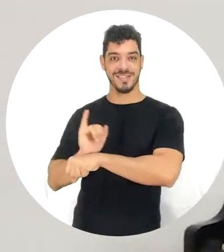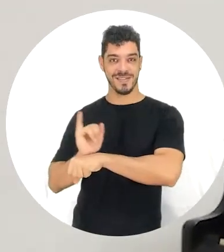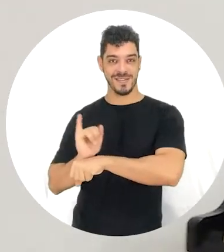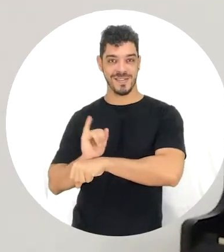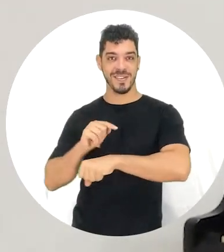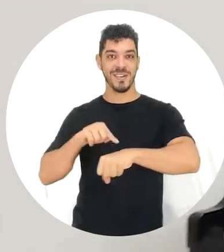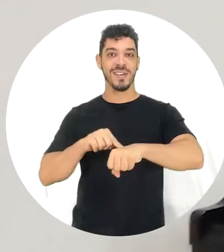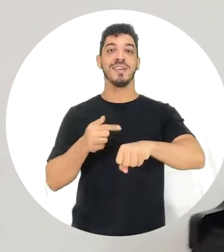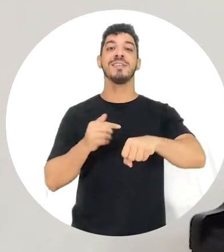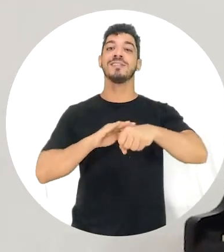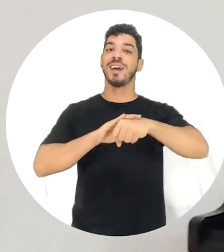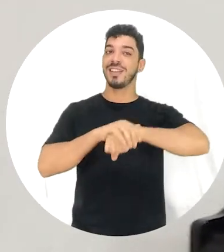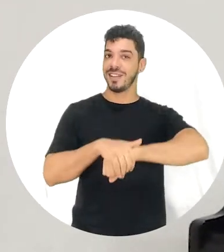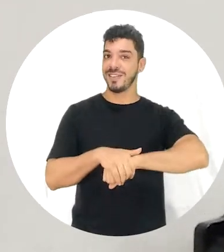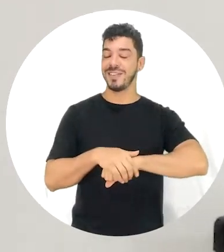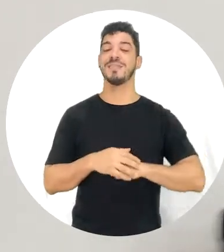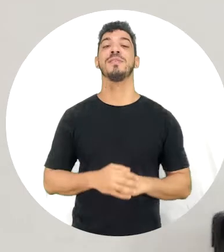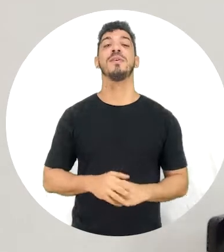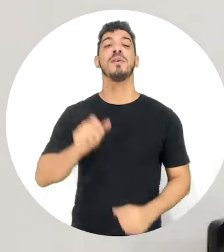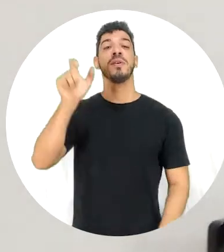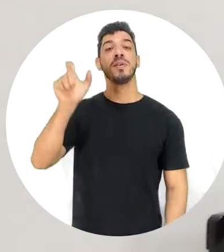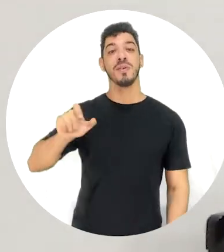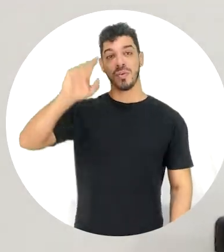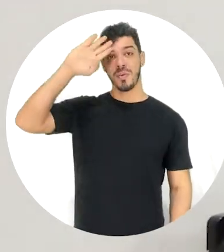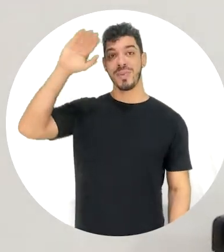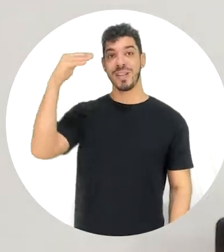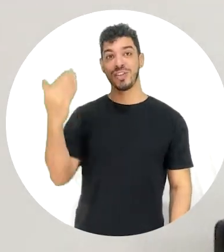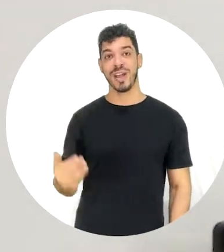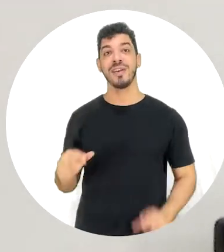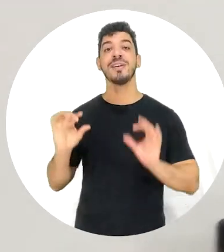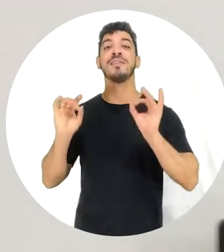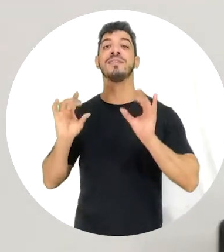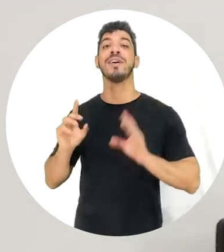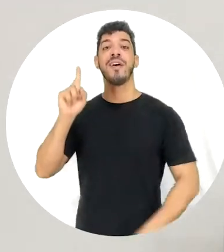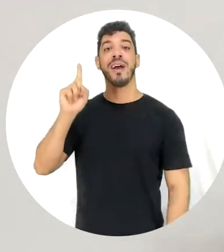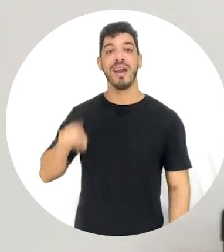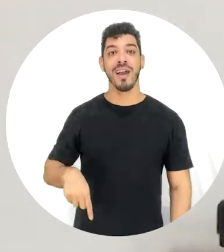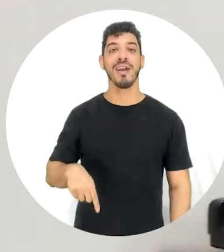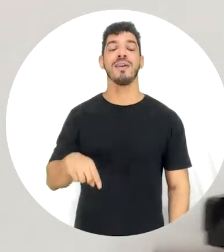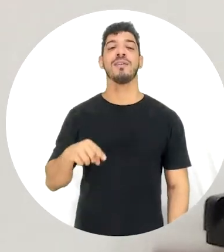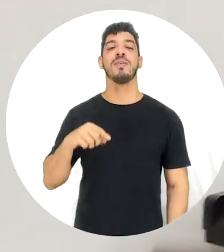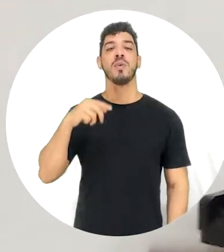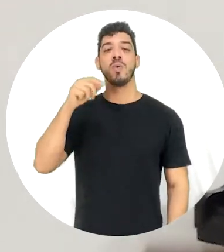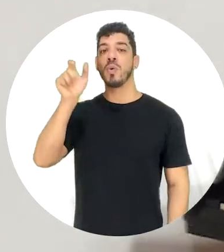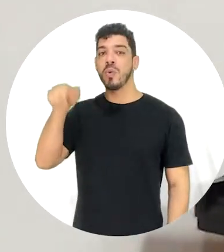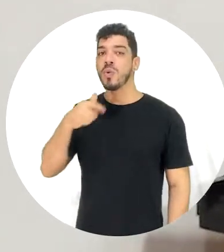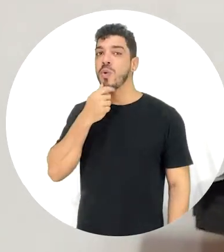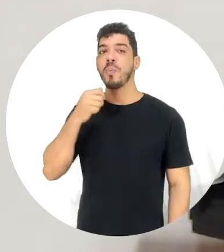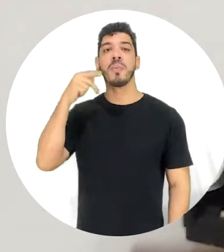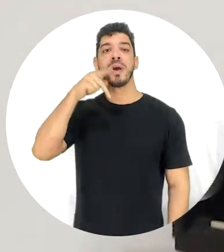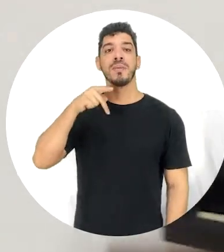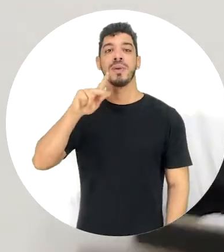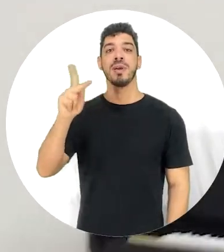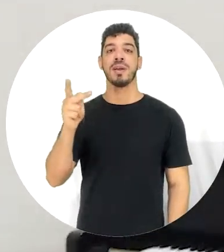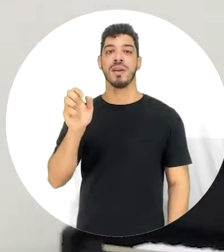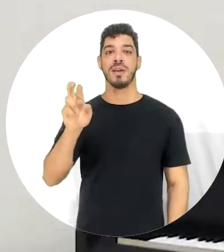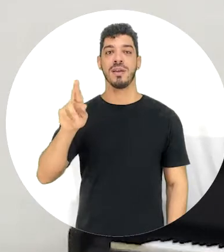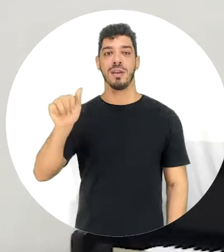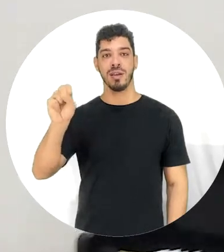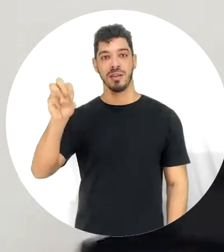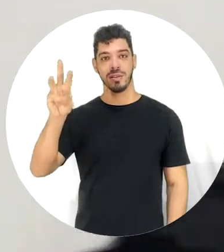canal da Funesc no YouTube. O homenageado desta edição será o paraibano Erasmo